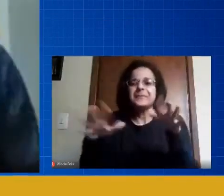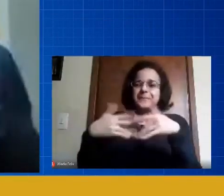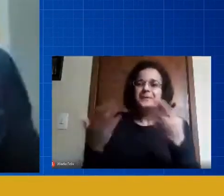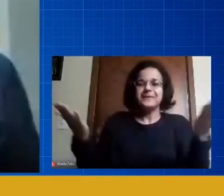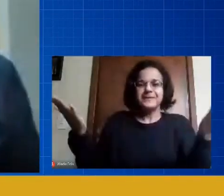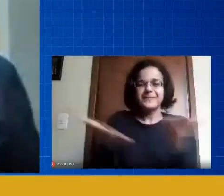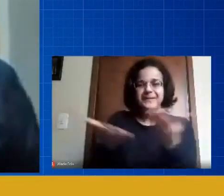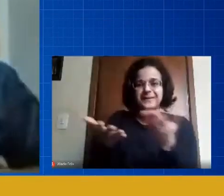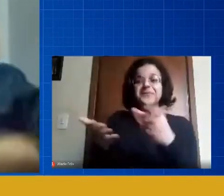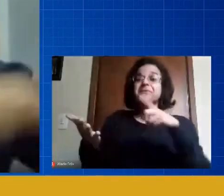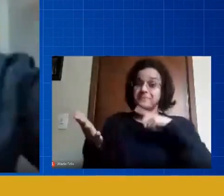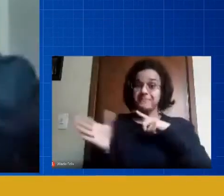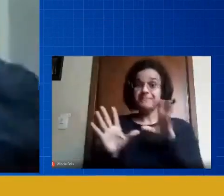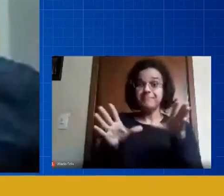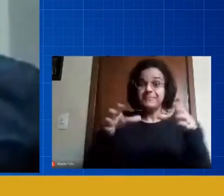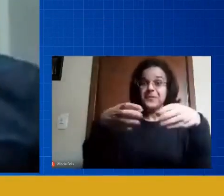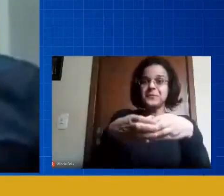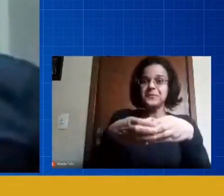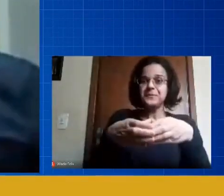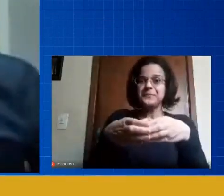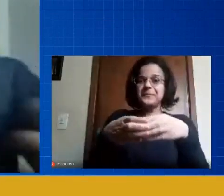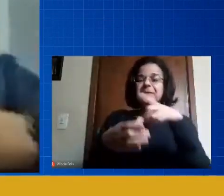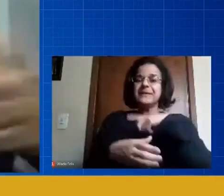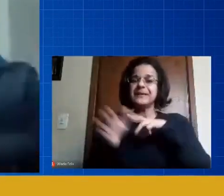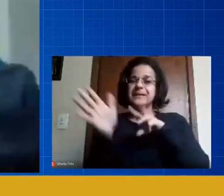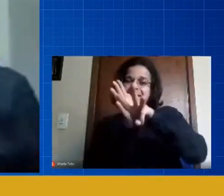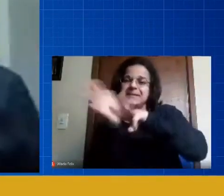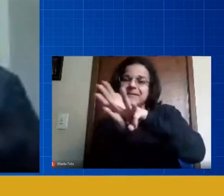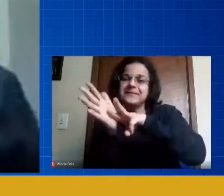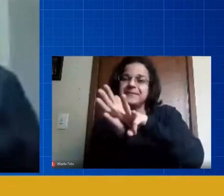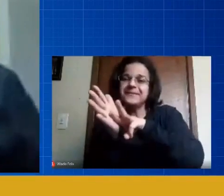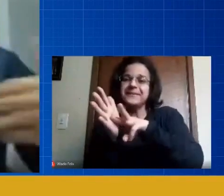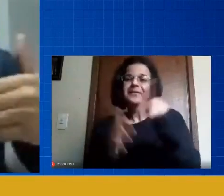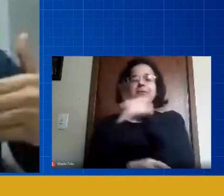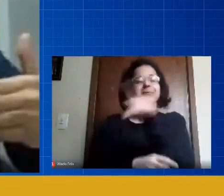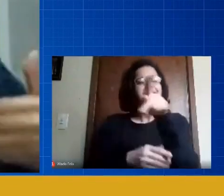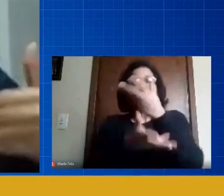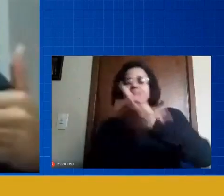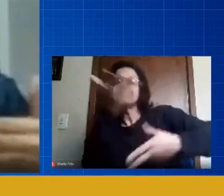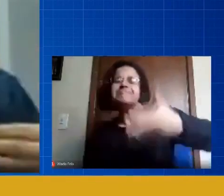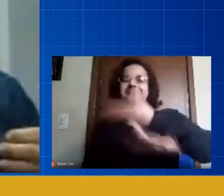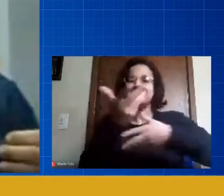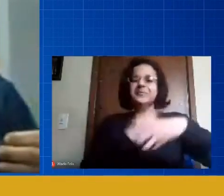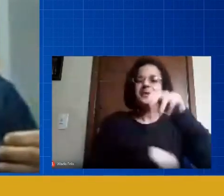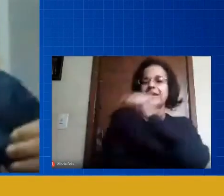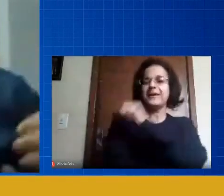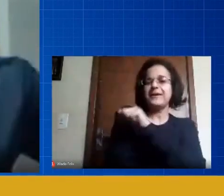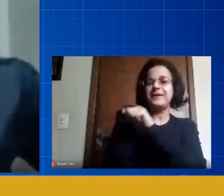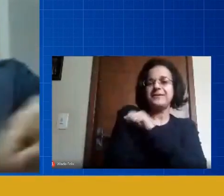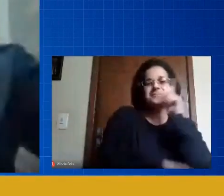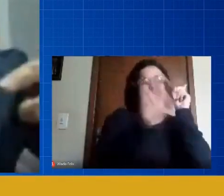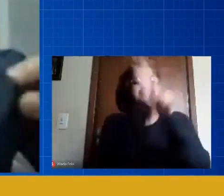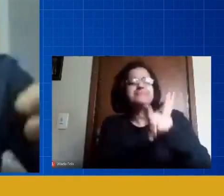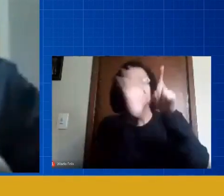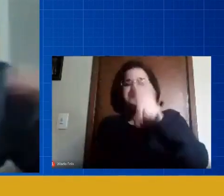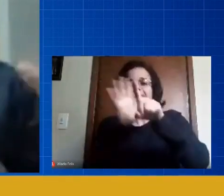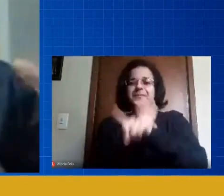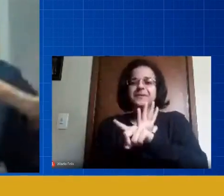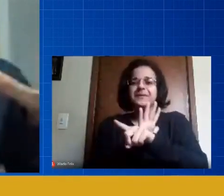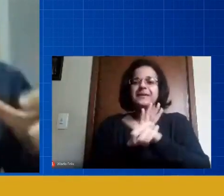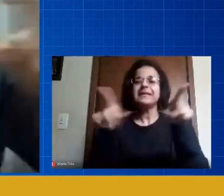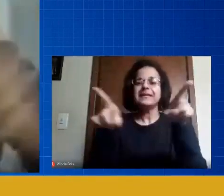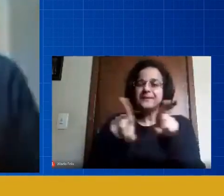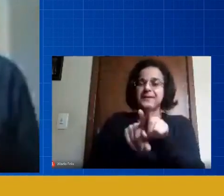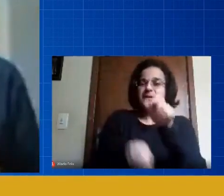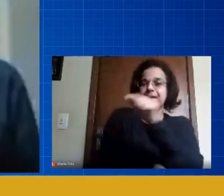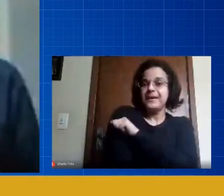tem grupo agora tem o WhatsApp agora o professor interage agora os alunos mandam informação agora os alunos estão